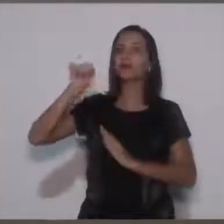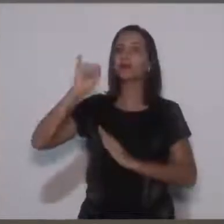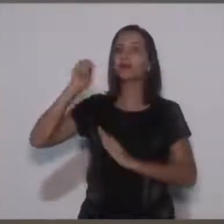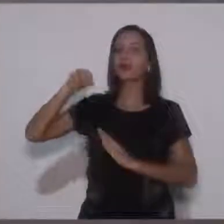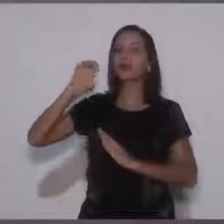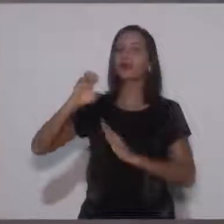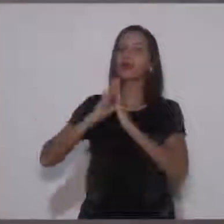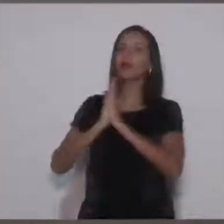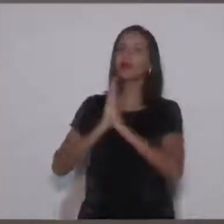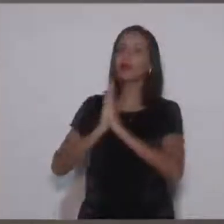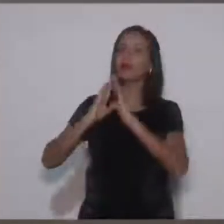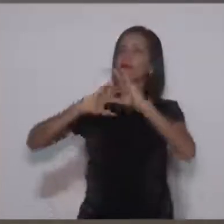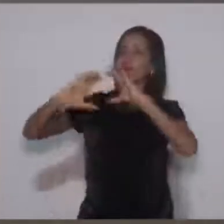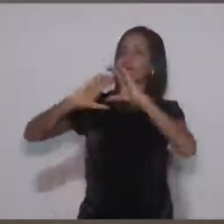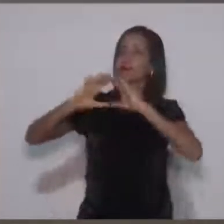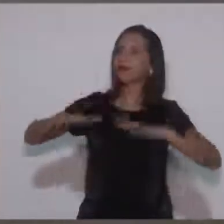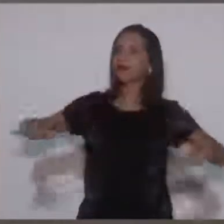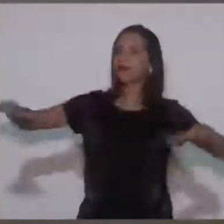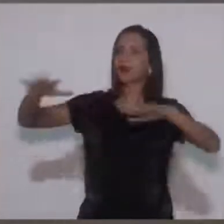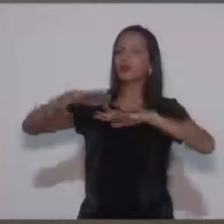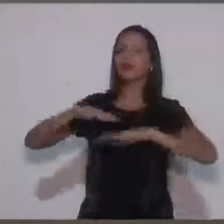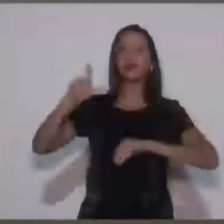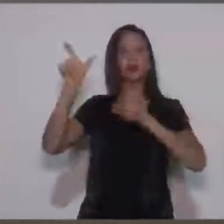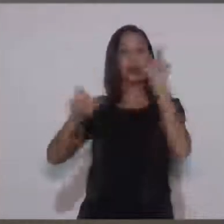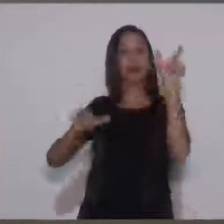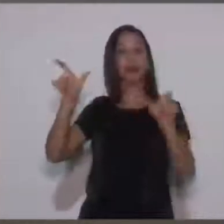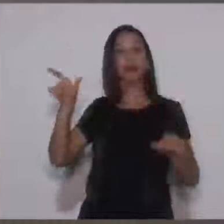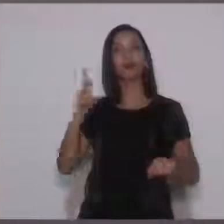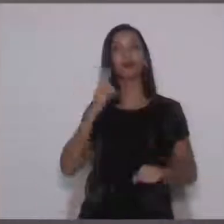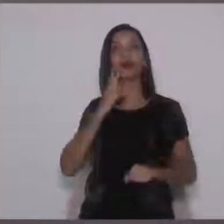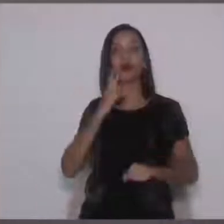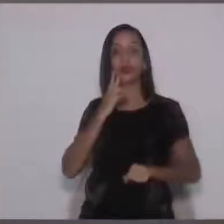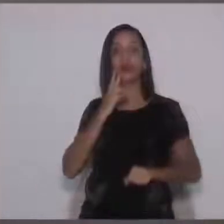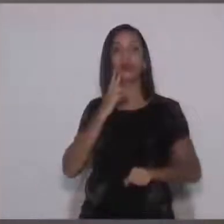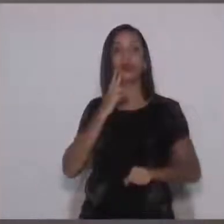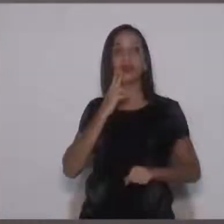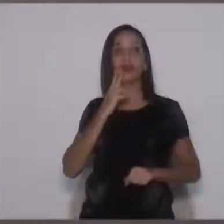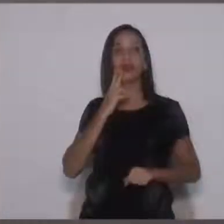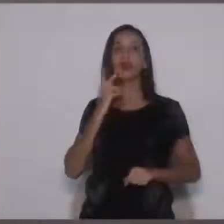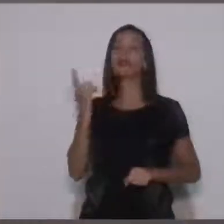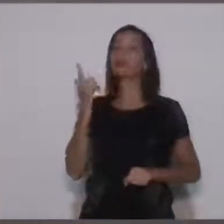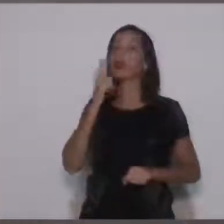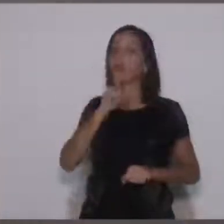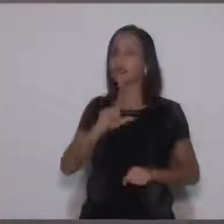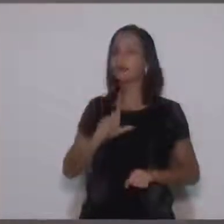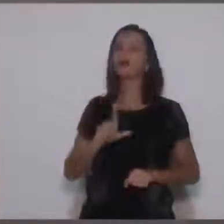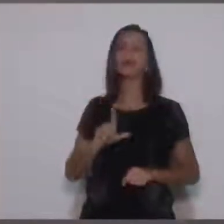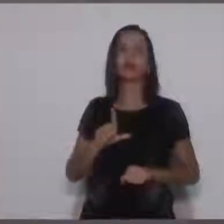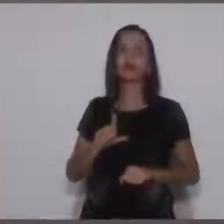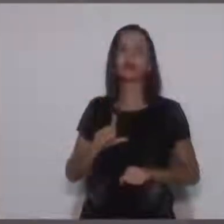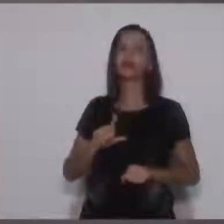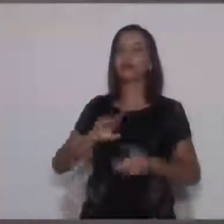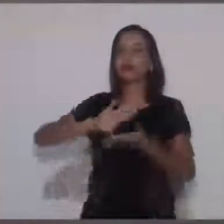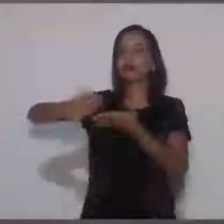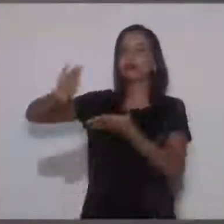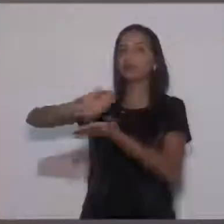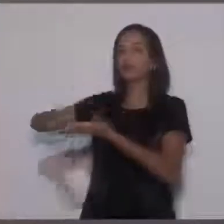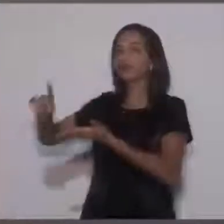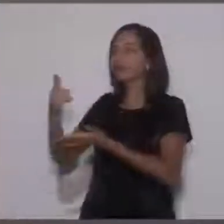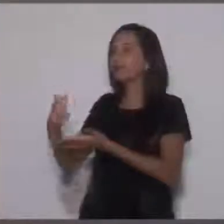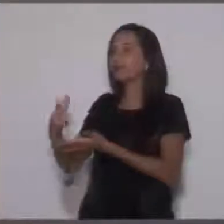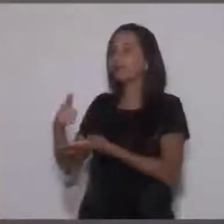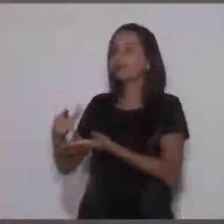faça um comunicado a toda a população de Vinhedo que vocês não vão estar retirando o entulho de